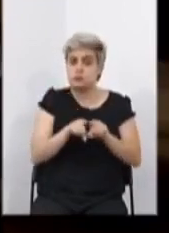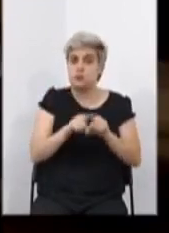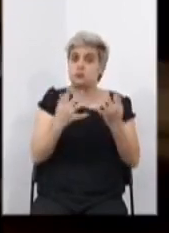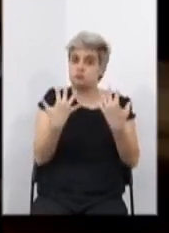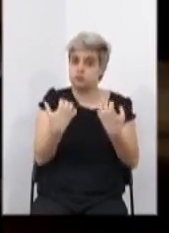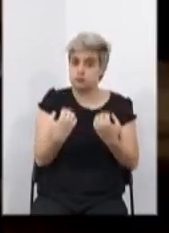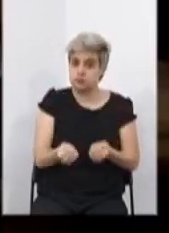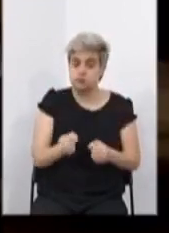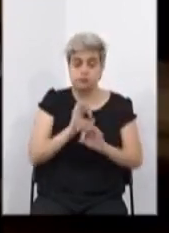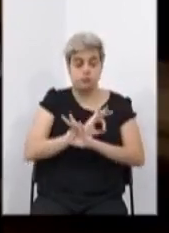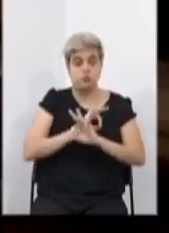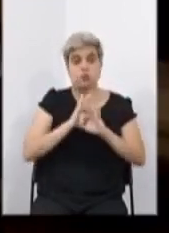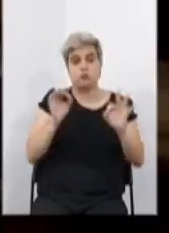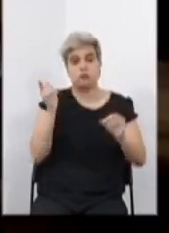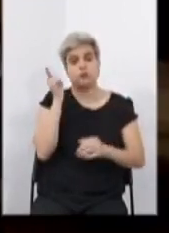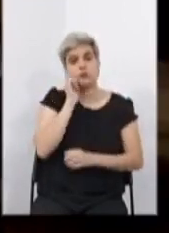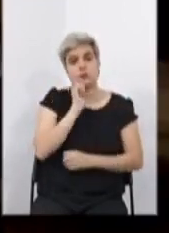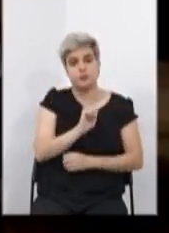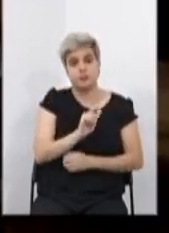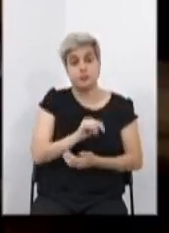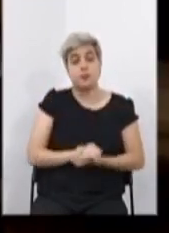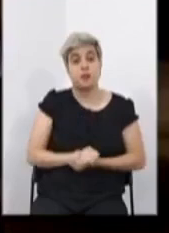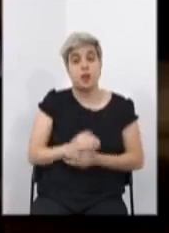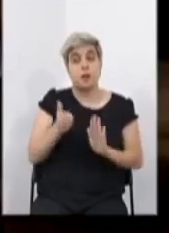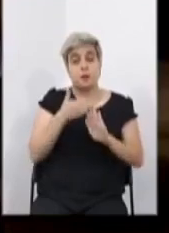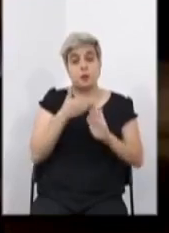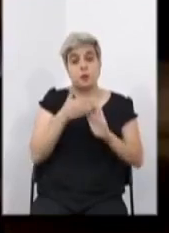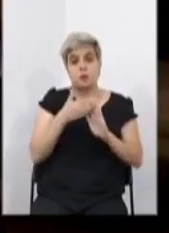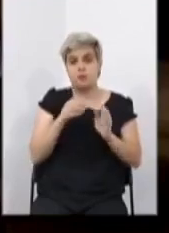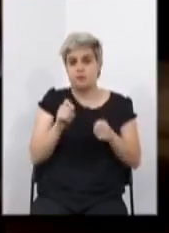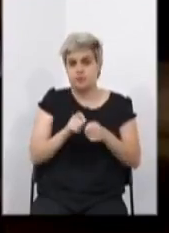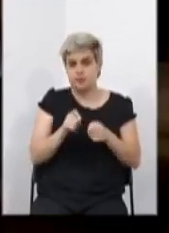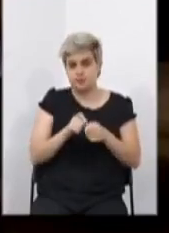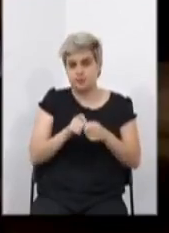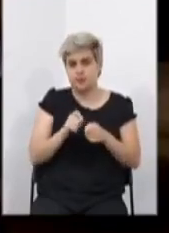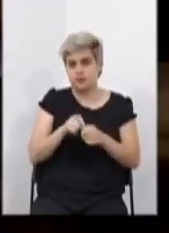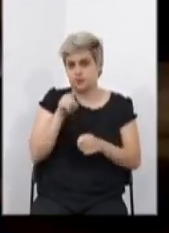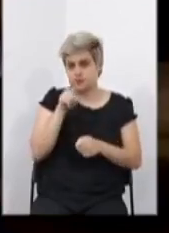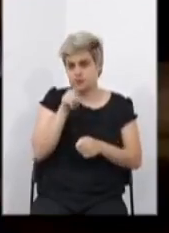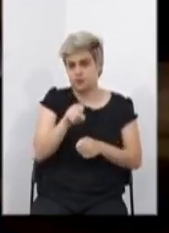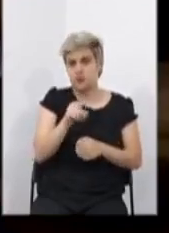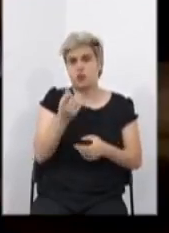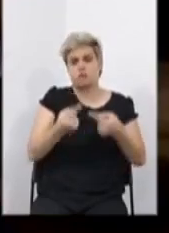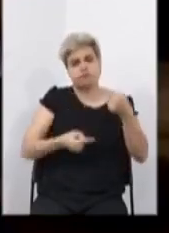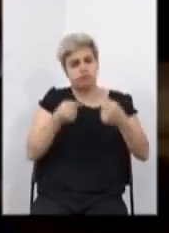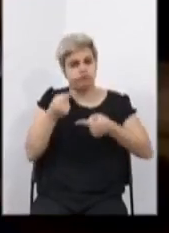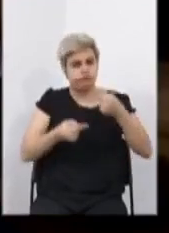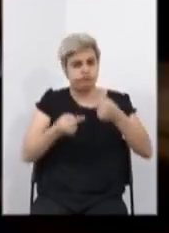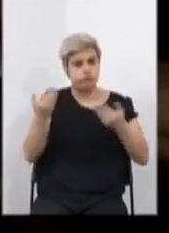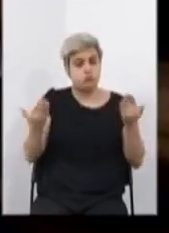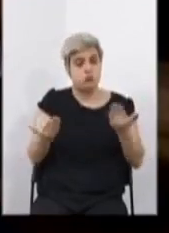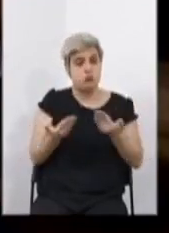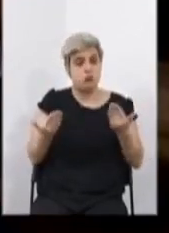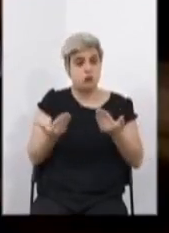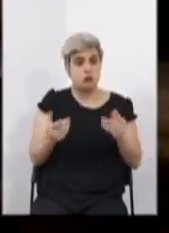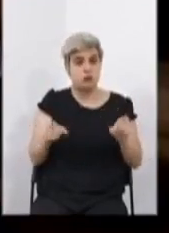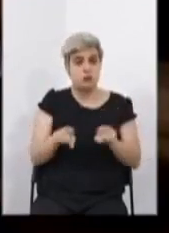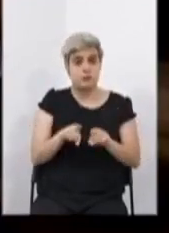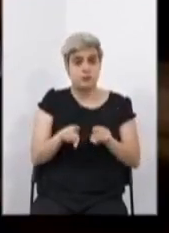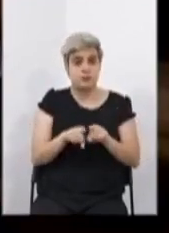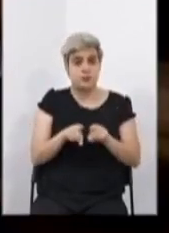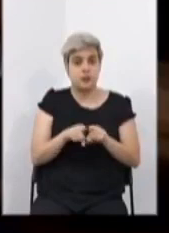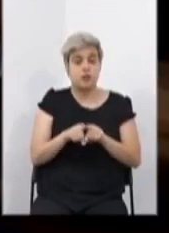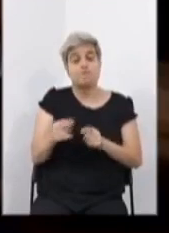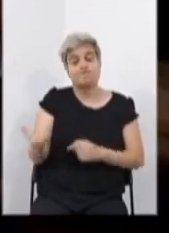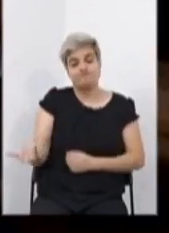grande conquista. A proposta que fiz e que vossa excelência colocou em discussão, também, da mesma forma, é